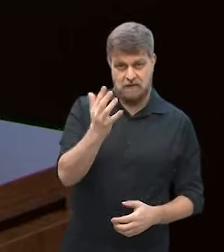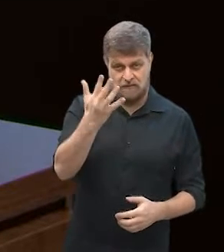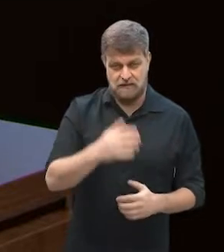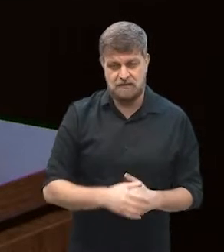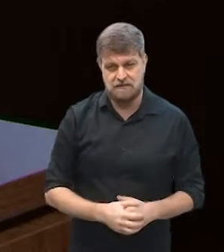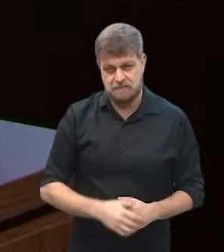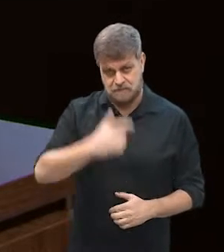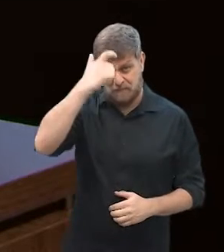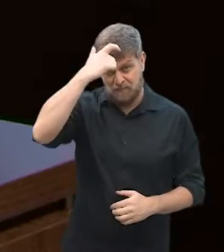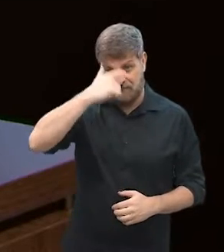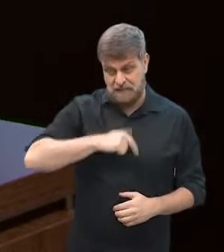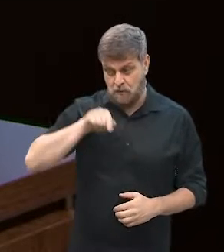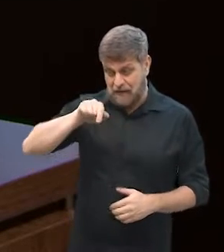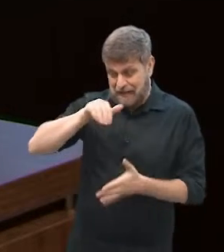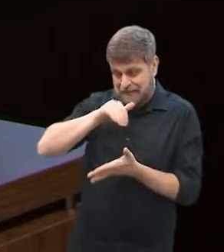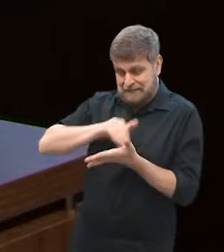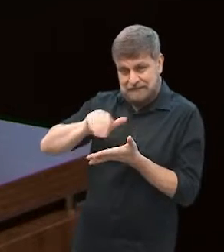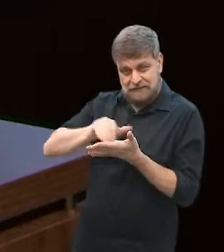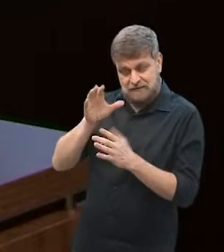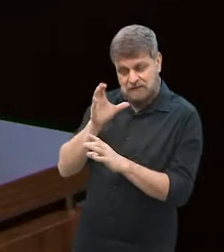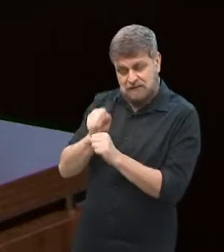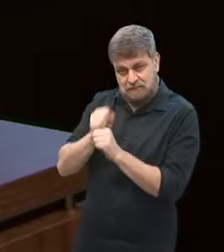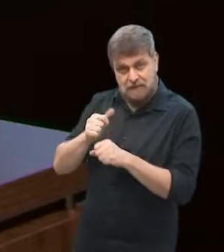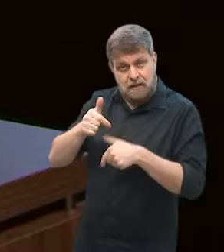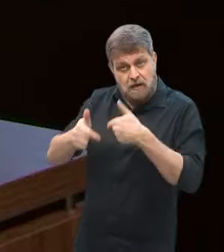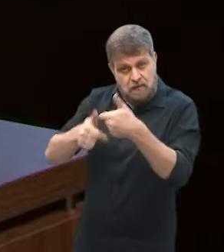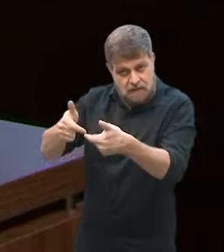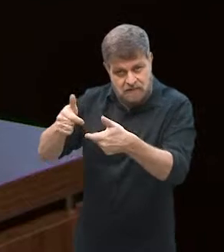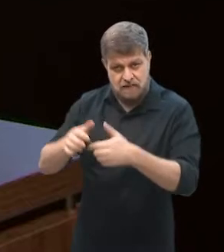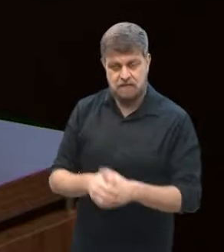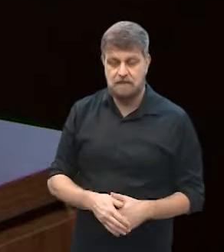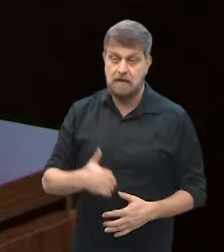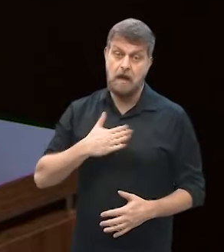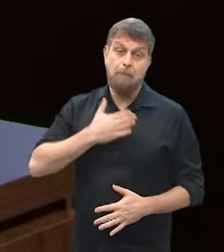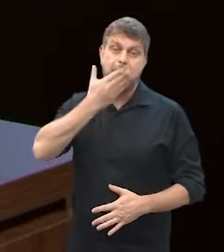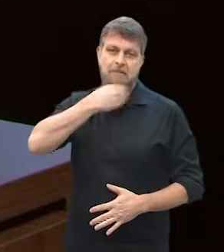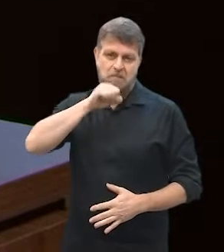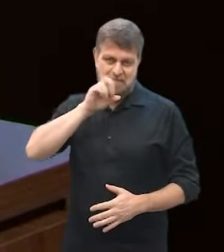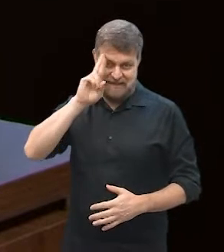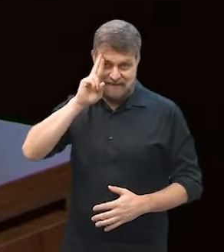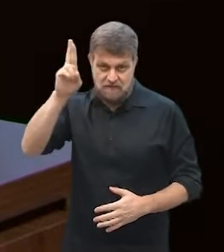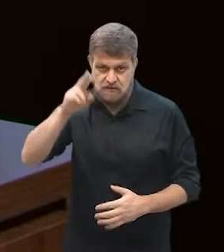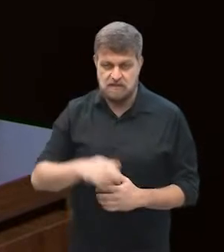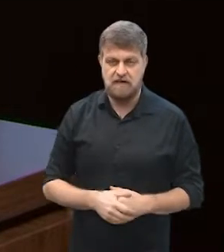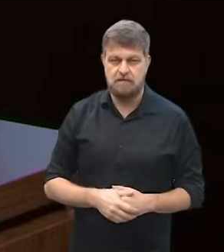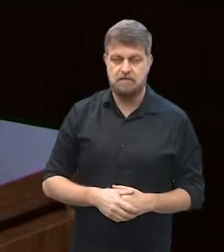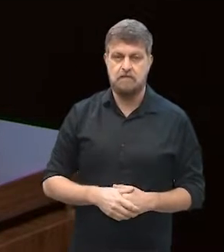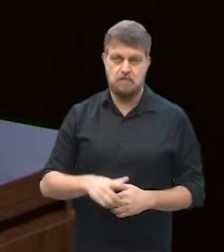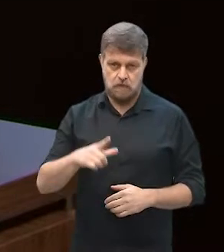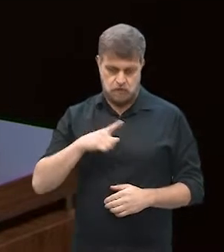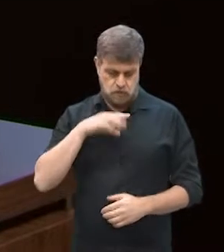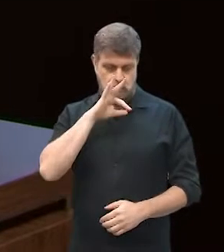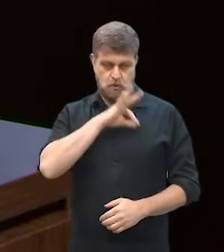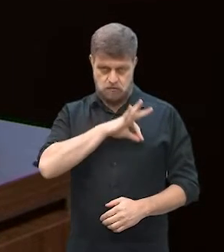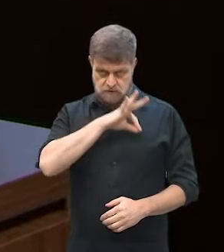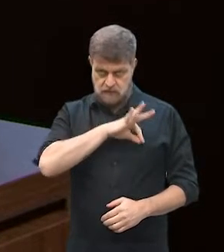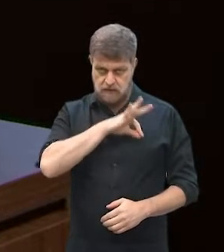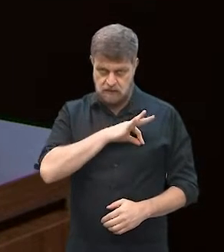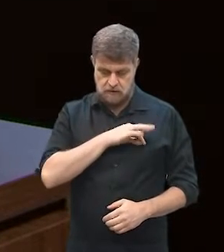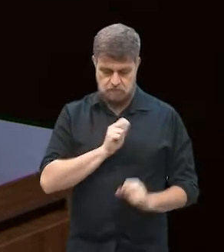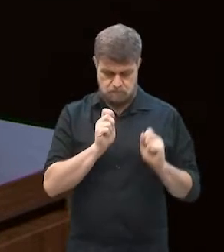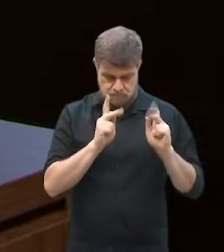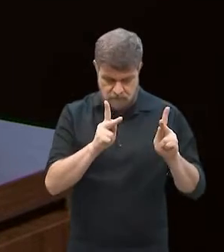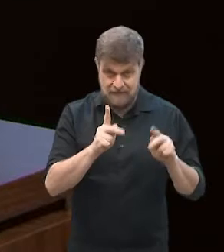quando eu trabalhava lá no escritório de contabilidade, como era o meu pai, né? Eu tinha um salário fixo lá,